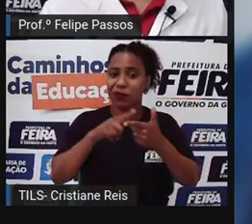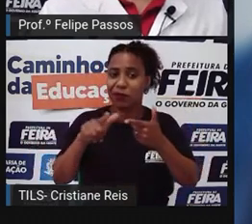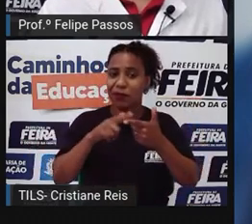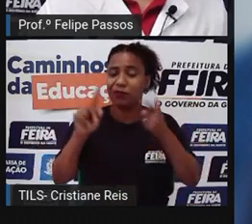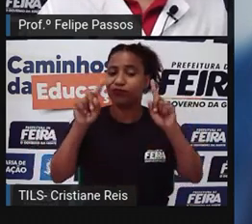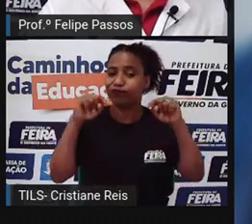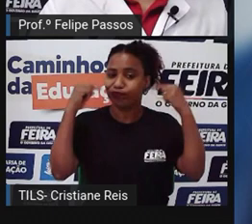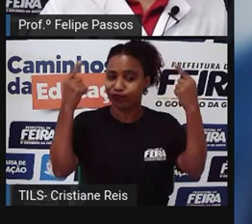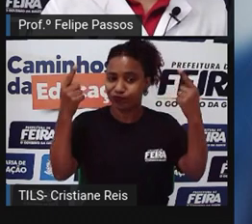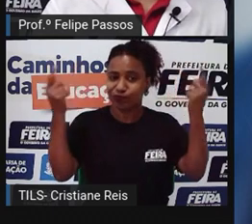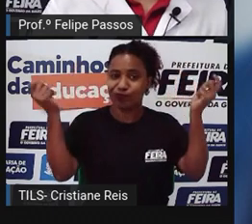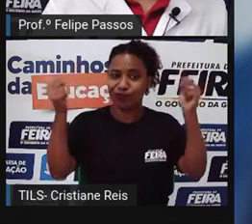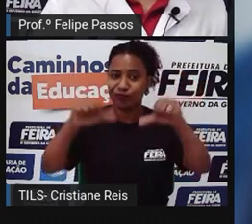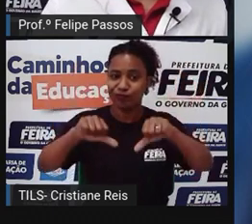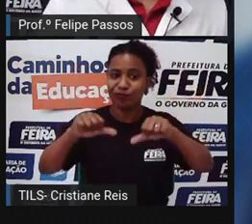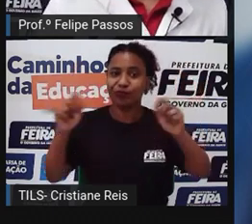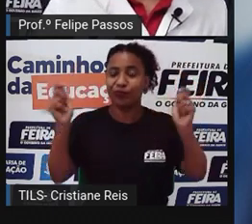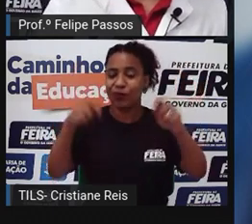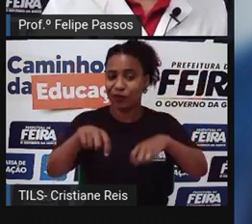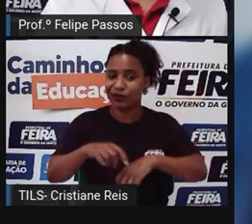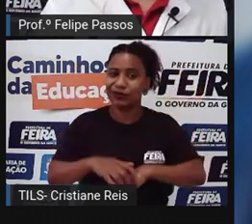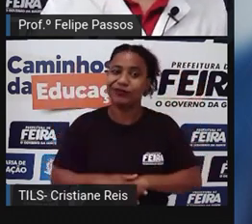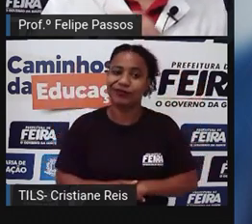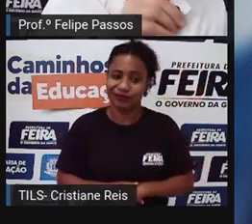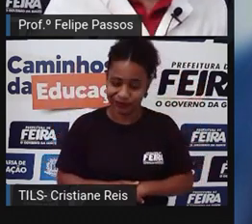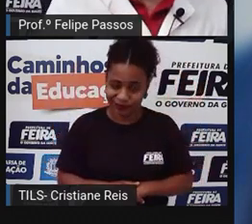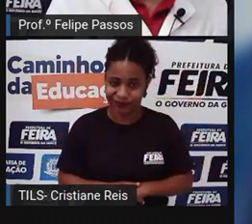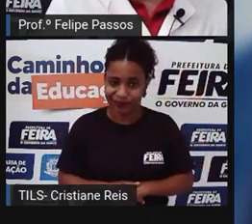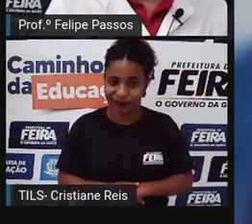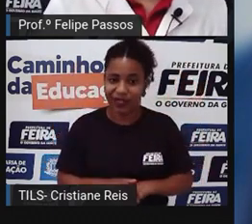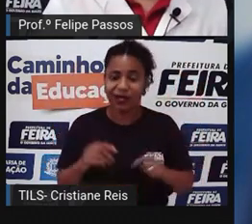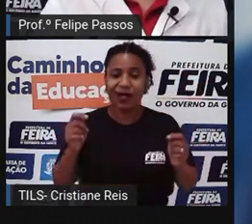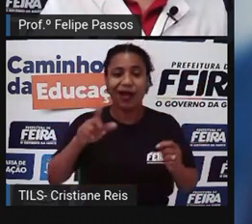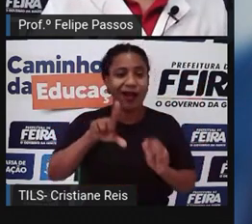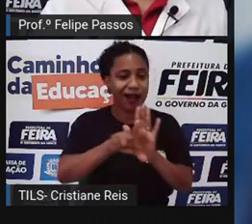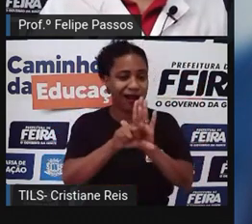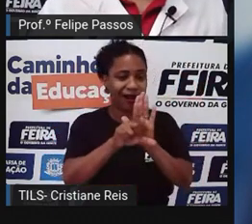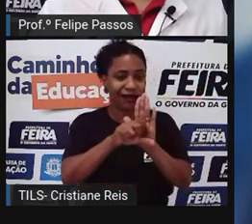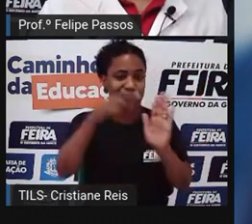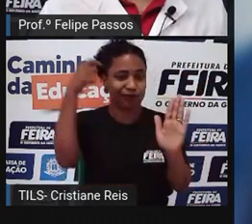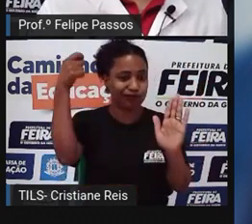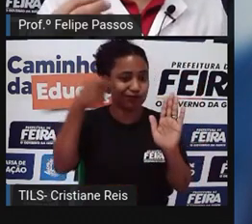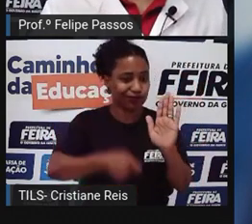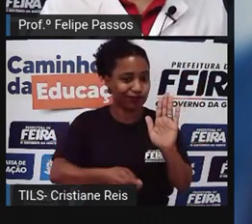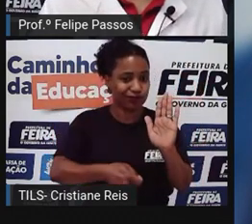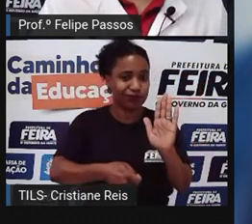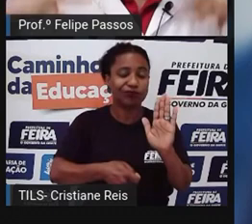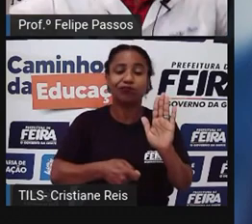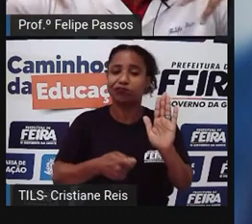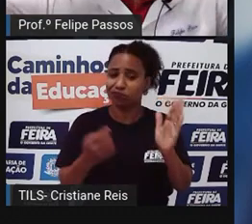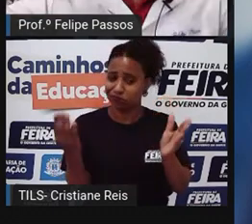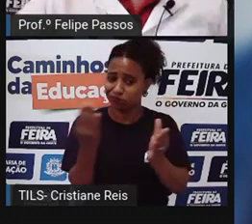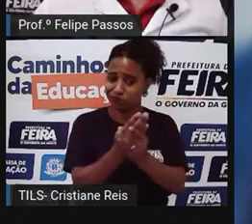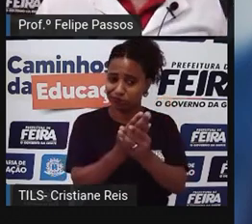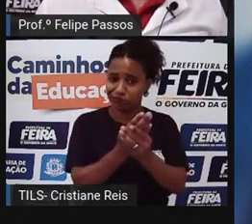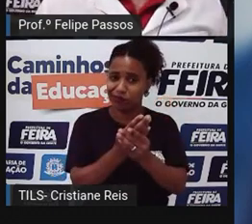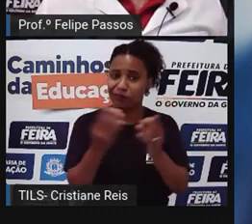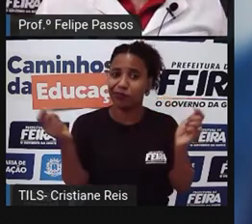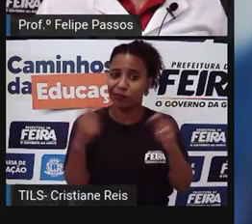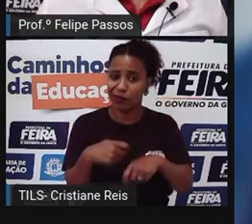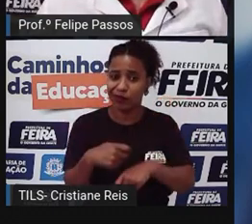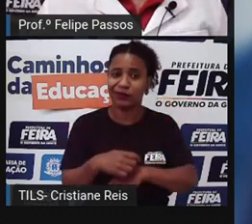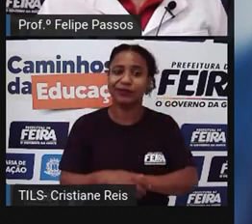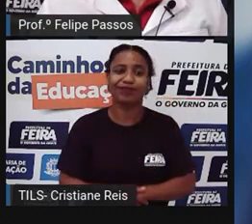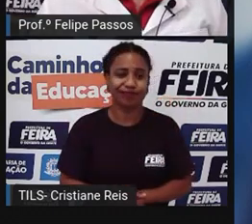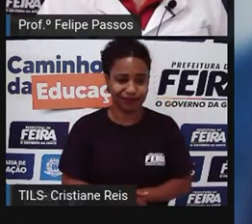hoje ela começa já também a ser punida na forma da lei no mundo real, no mundo físico, aqui onde a gente está vivendo